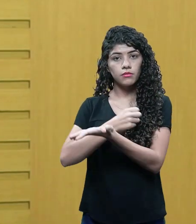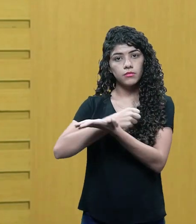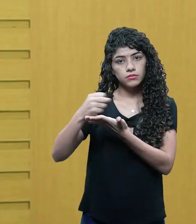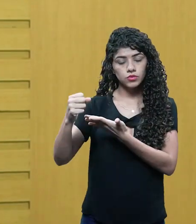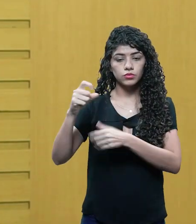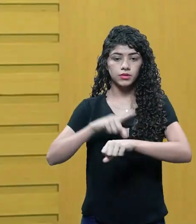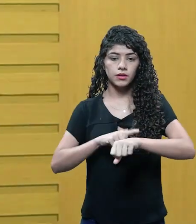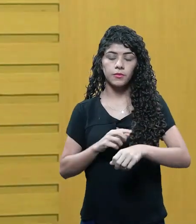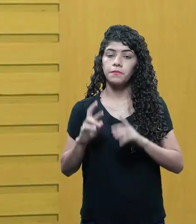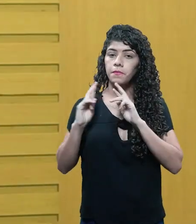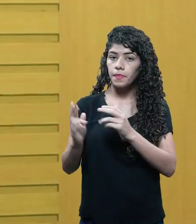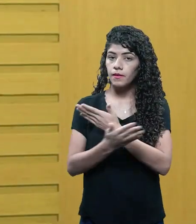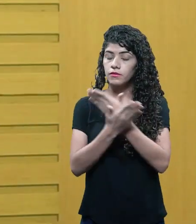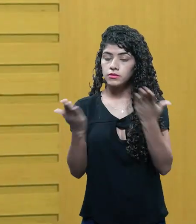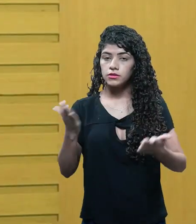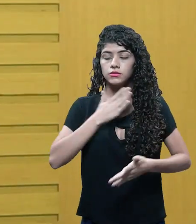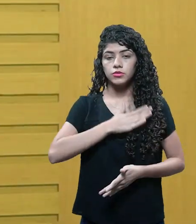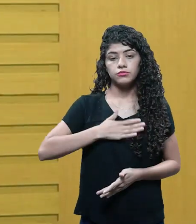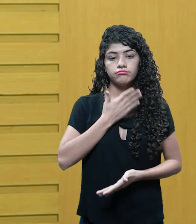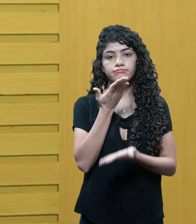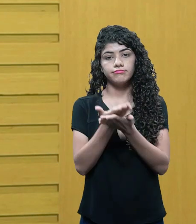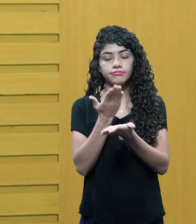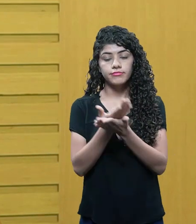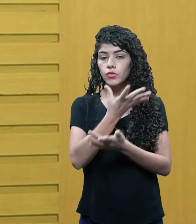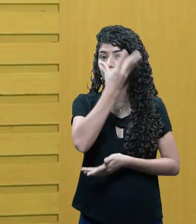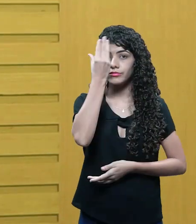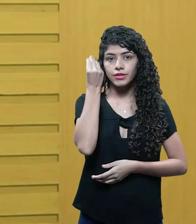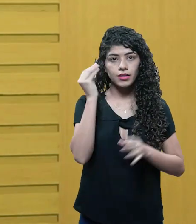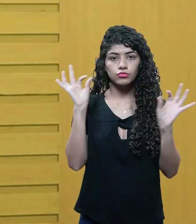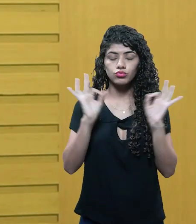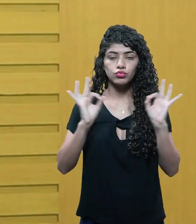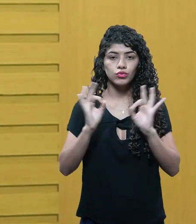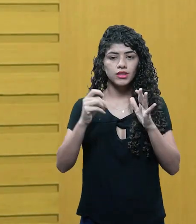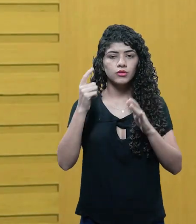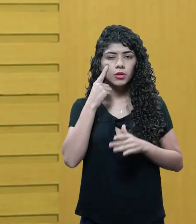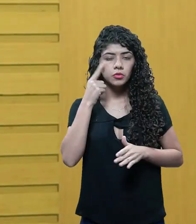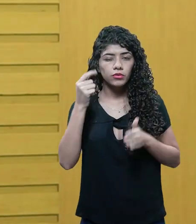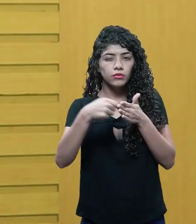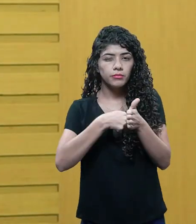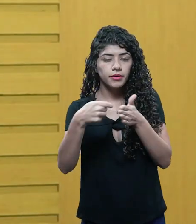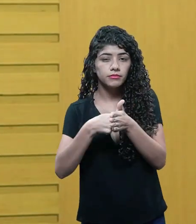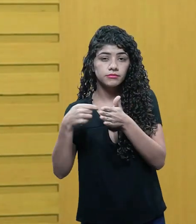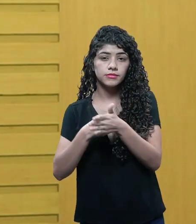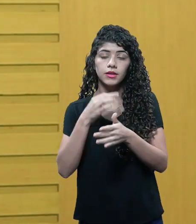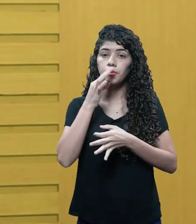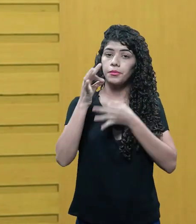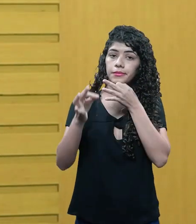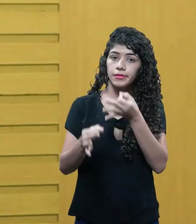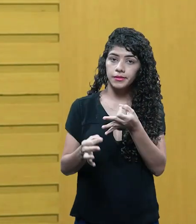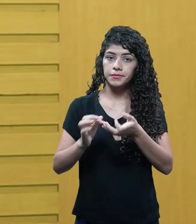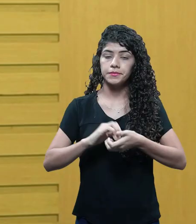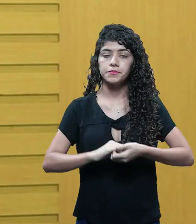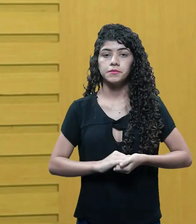passagem do tempo também. Espero que você tenha gostado da aula. Não esqueça de entrar em contato caso tenha alguma dúvida ou